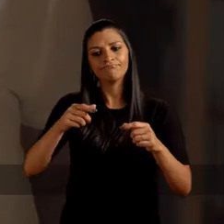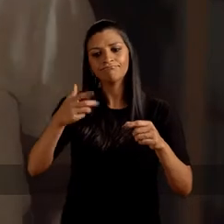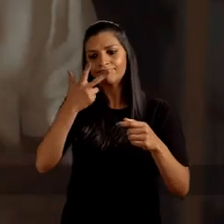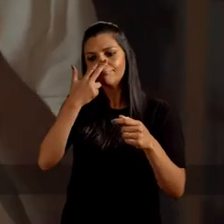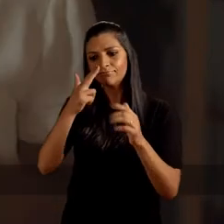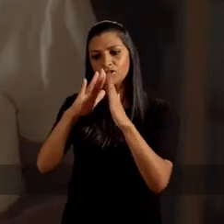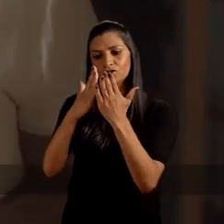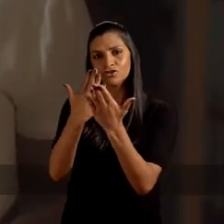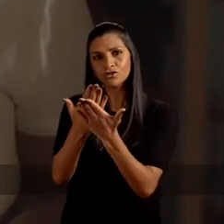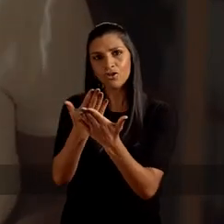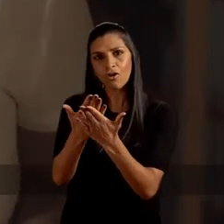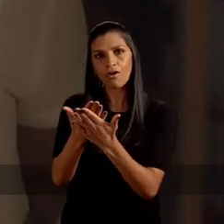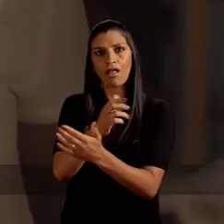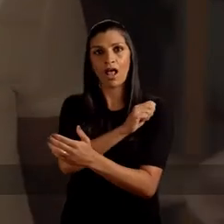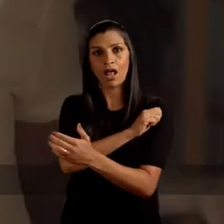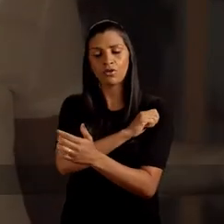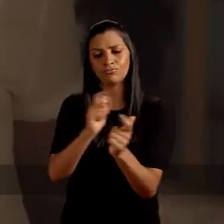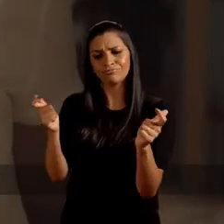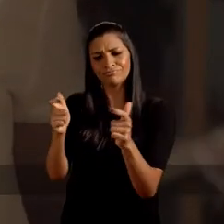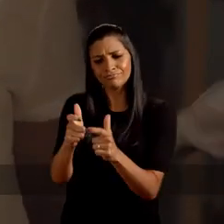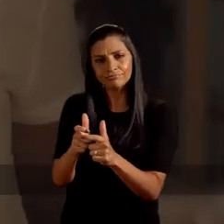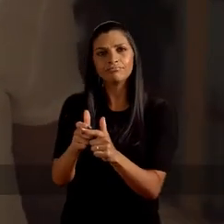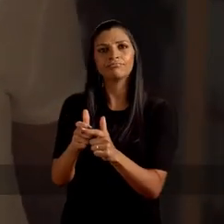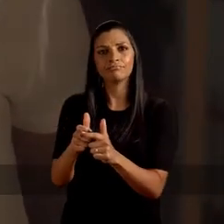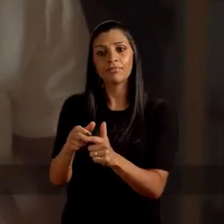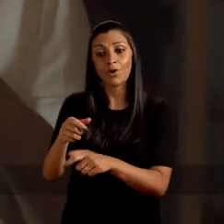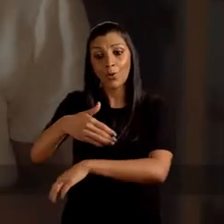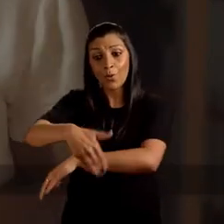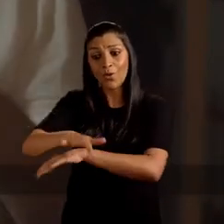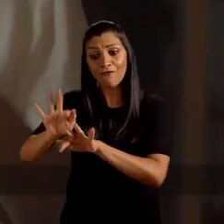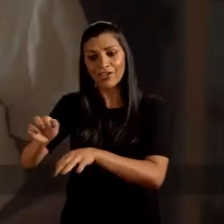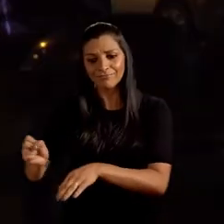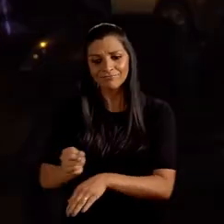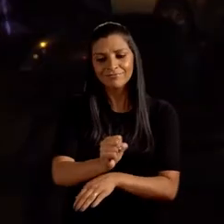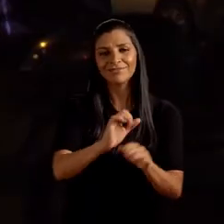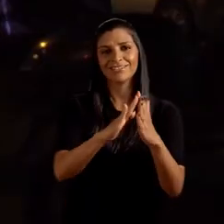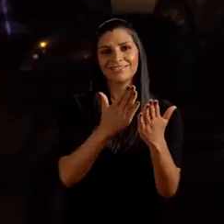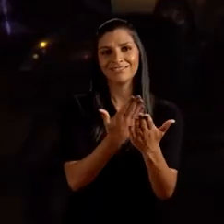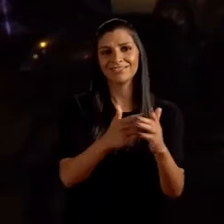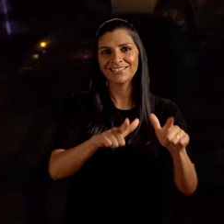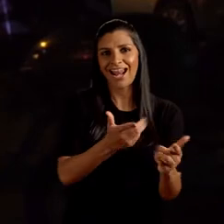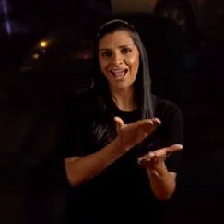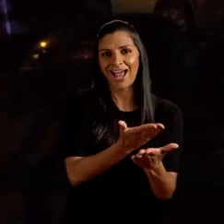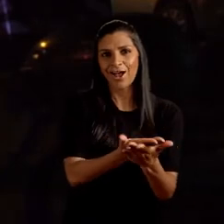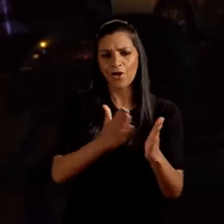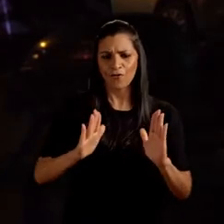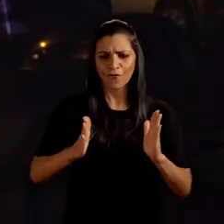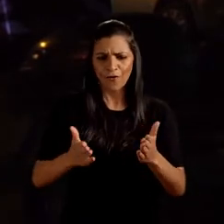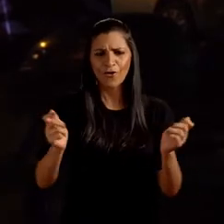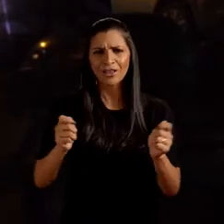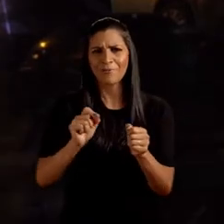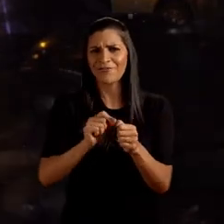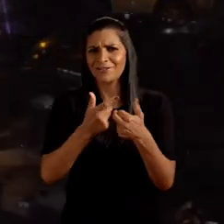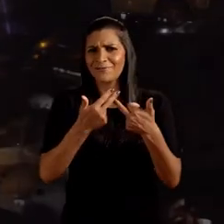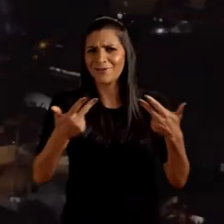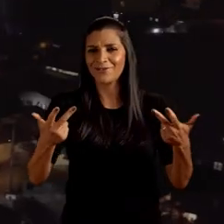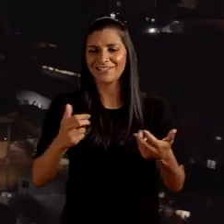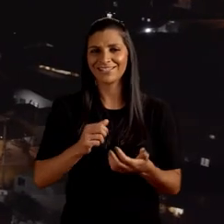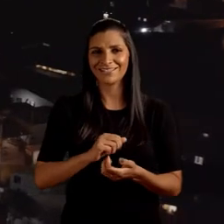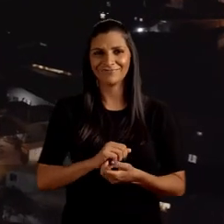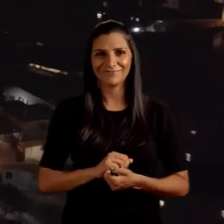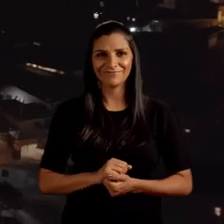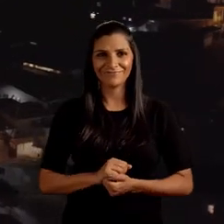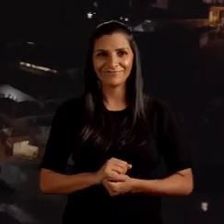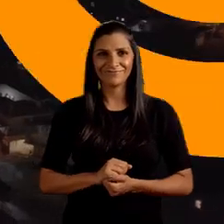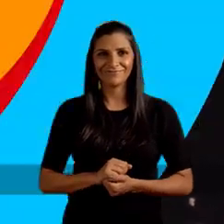vamos combater a evasão escolar para tirar as crianças da rua e colocar na sala de aula. Com determinação, dá pra fazer muito.